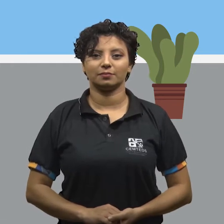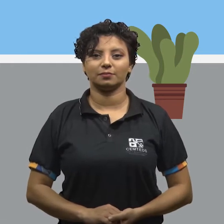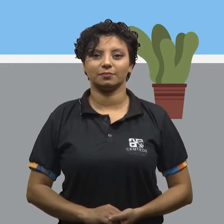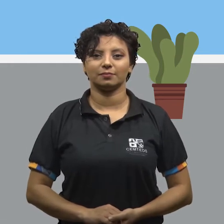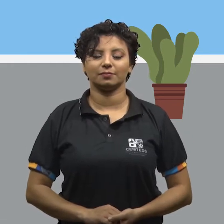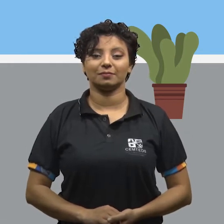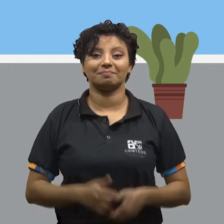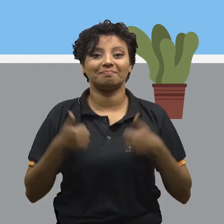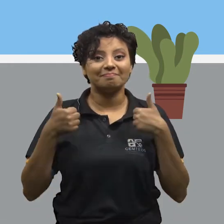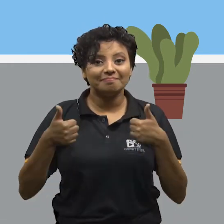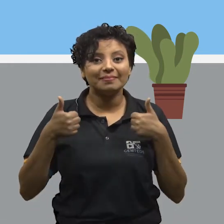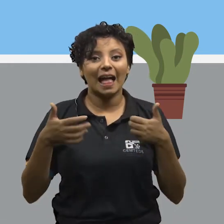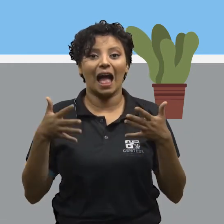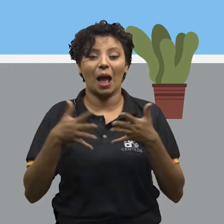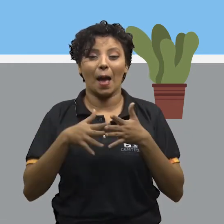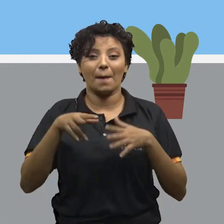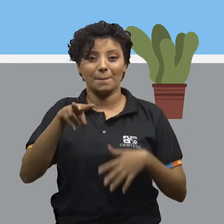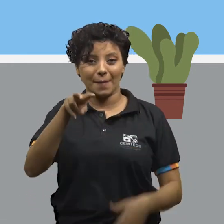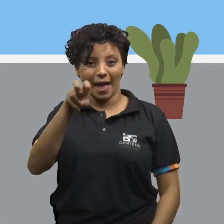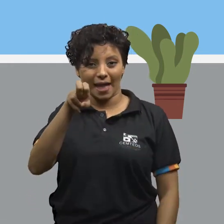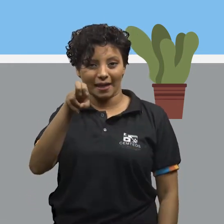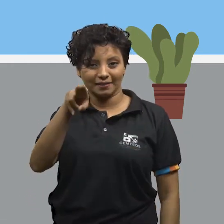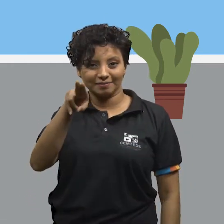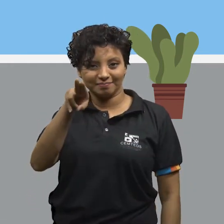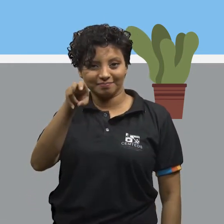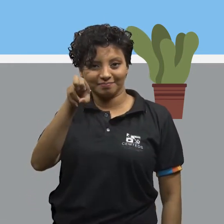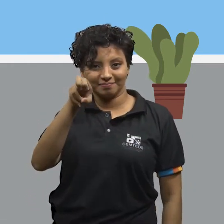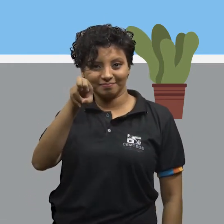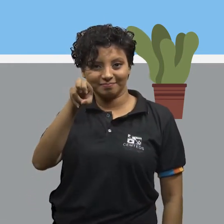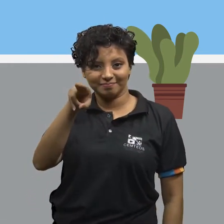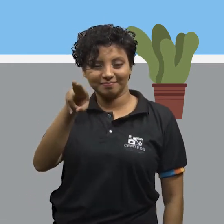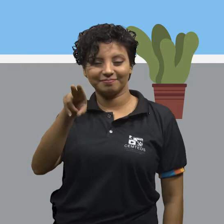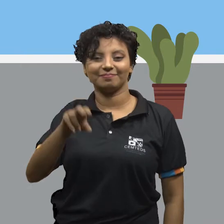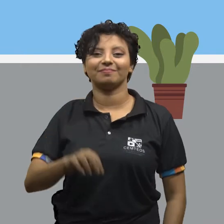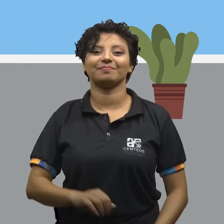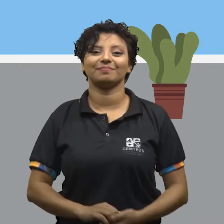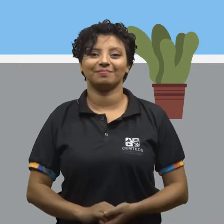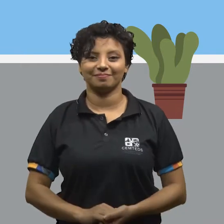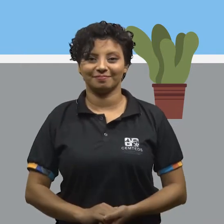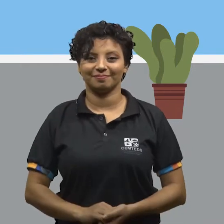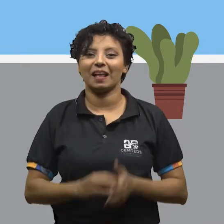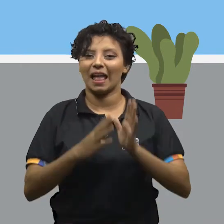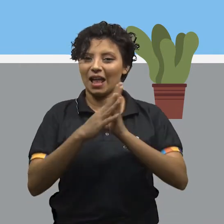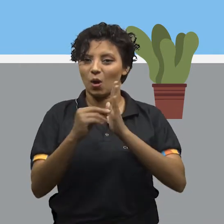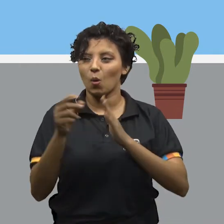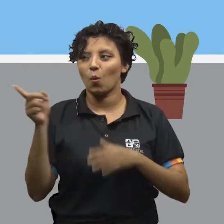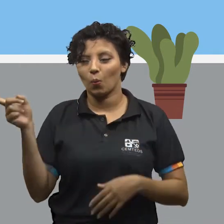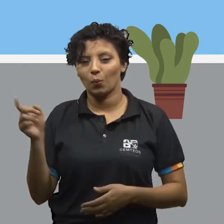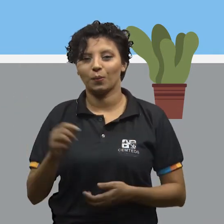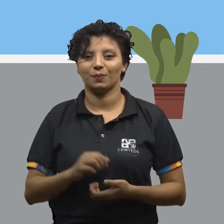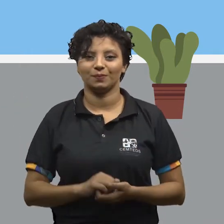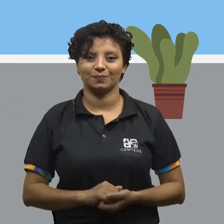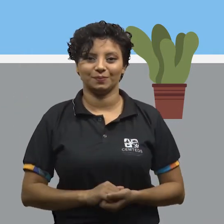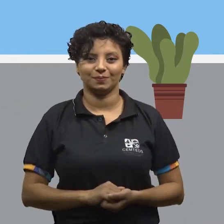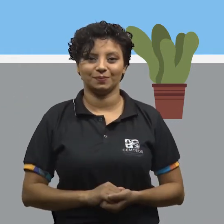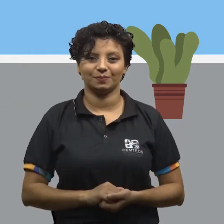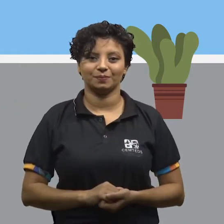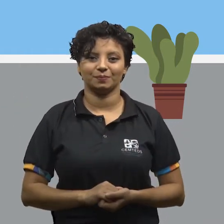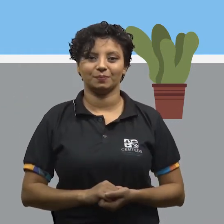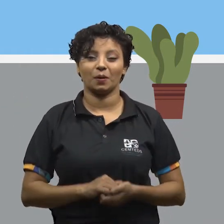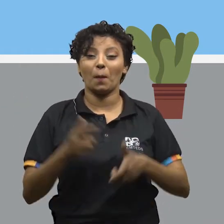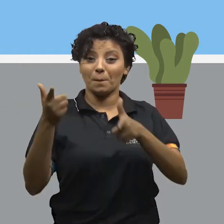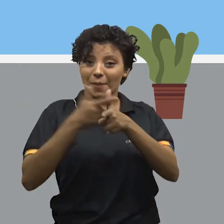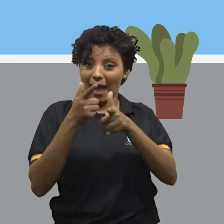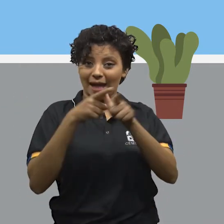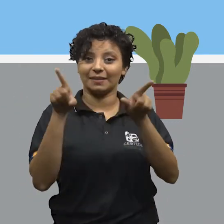bom. Flexionando as pernas. Para frente, para trás, para frente, para trás. Os